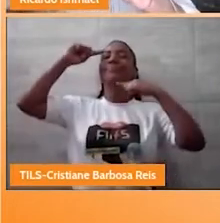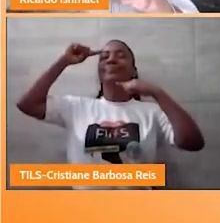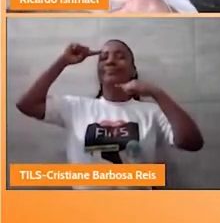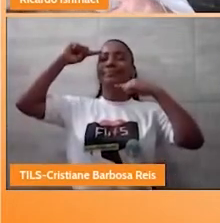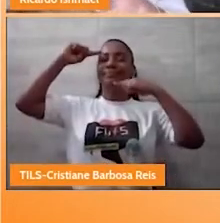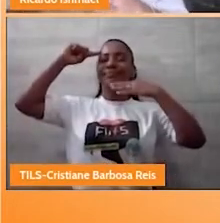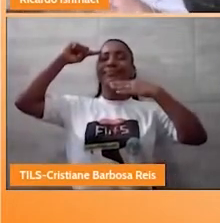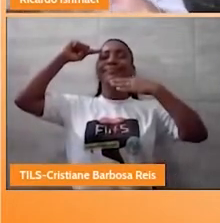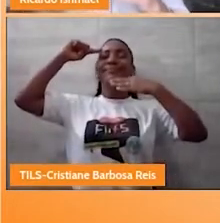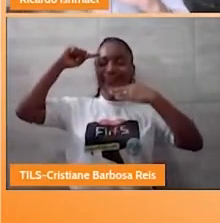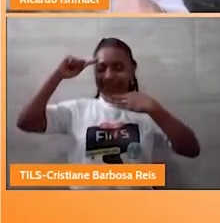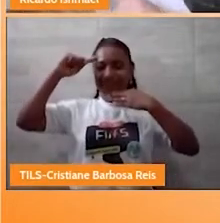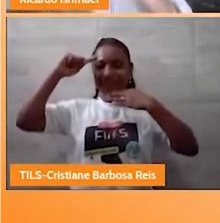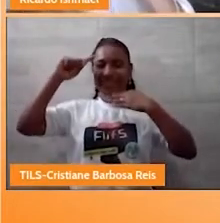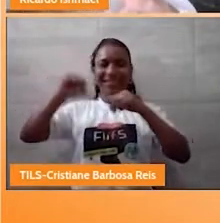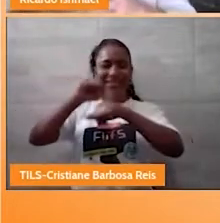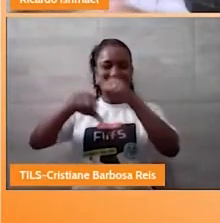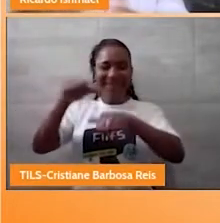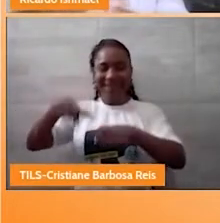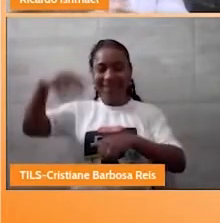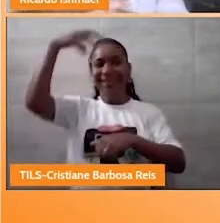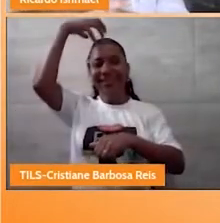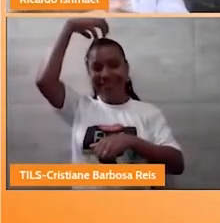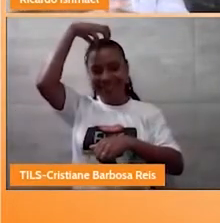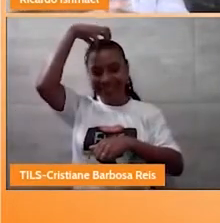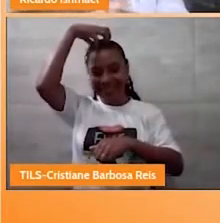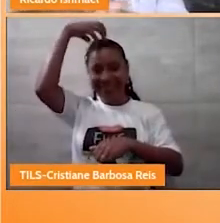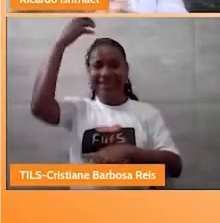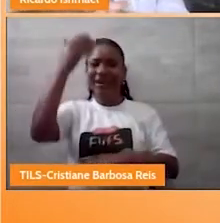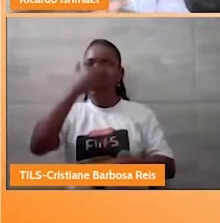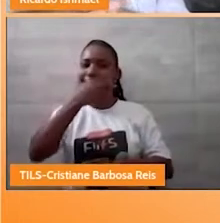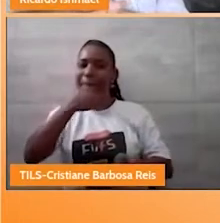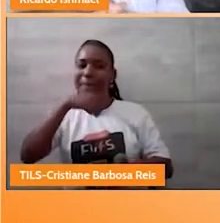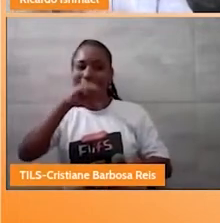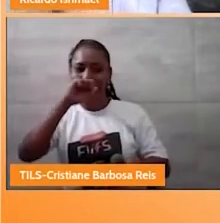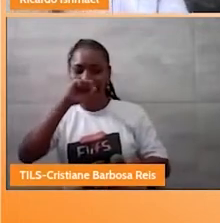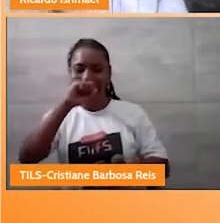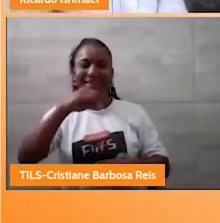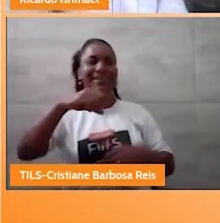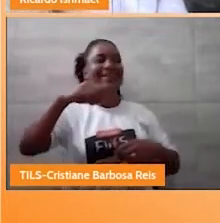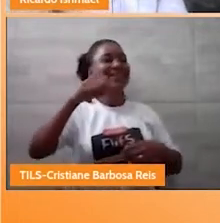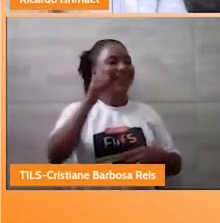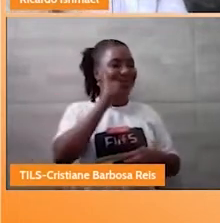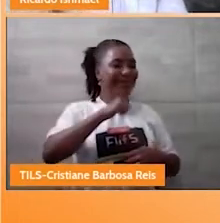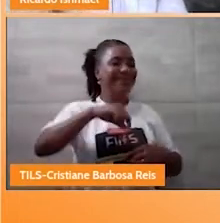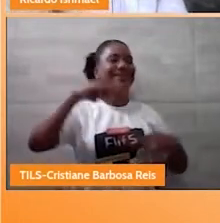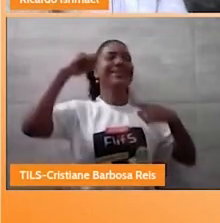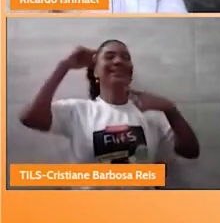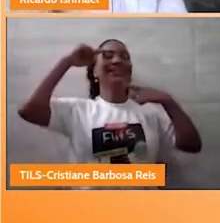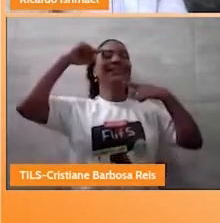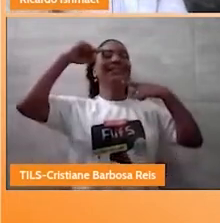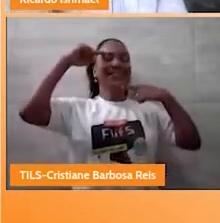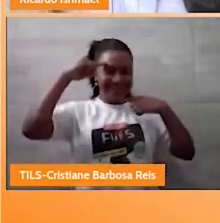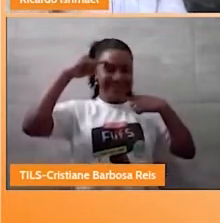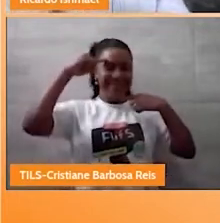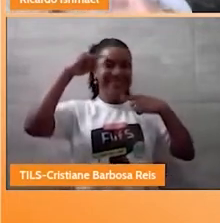Eu tenho até um pequeno vídeo aí de ilustração. Eu queria rodar para que vocês possam acompanhar exatamente essa transformação de Lala.